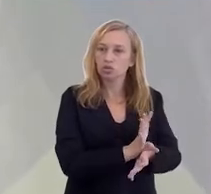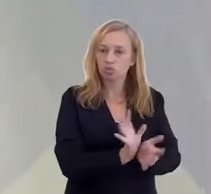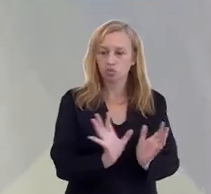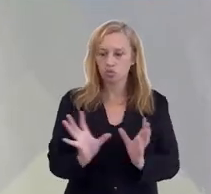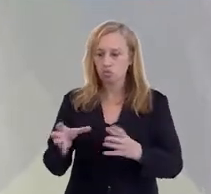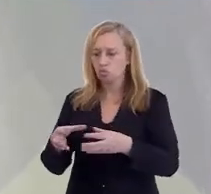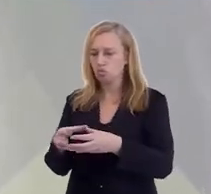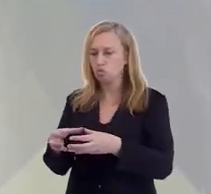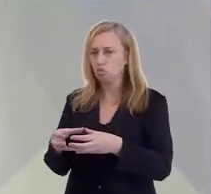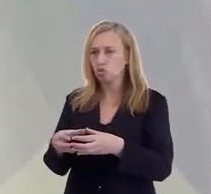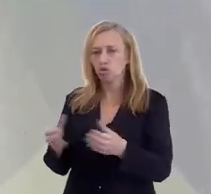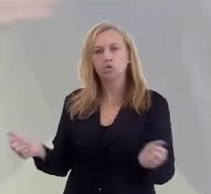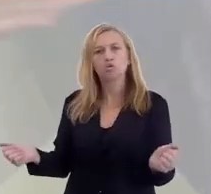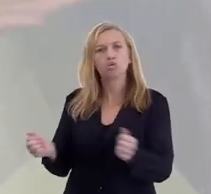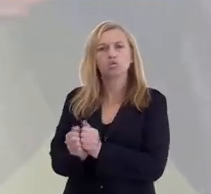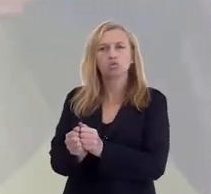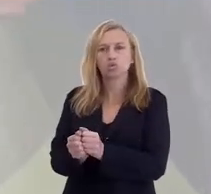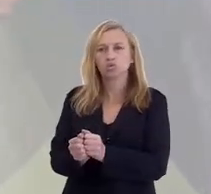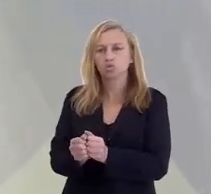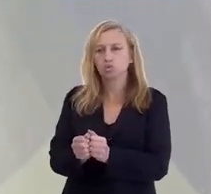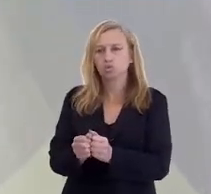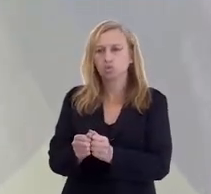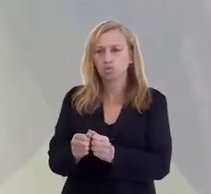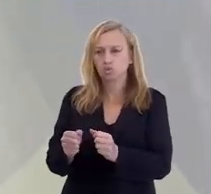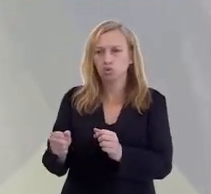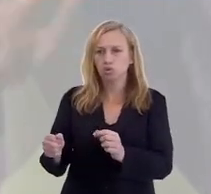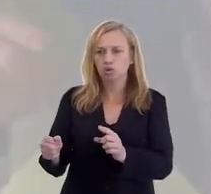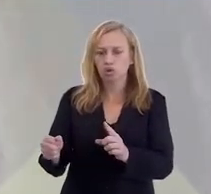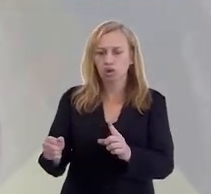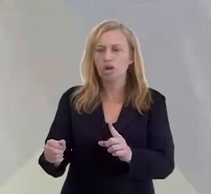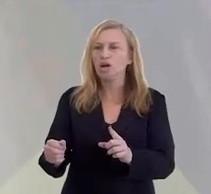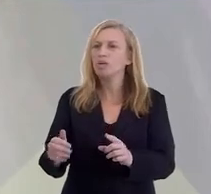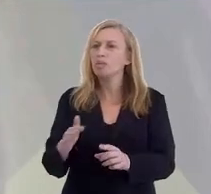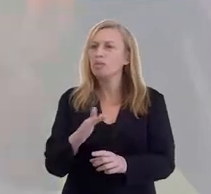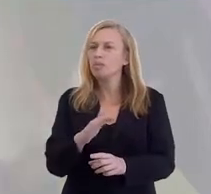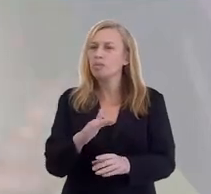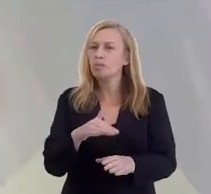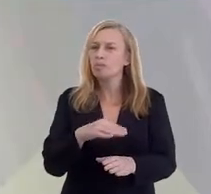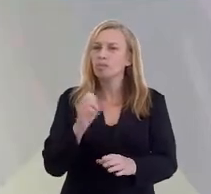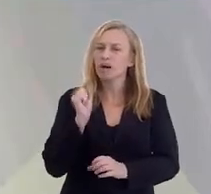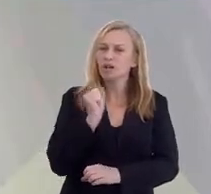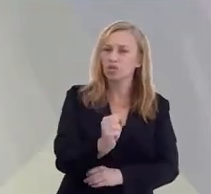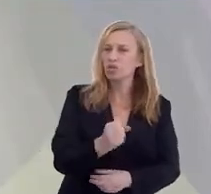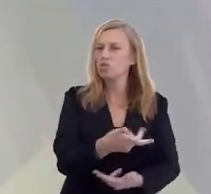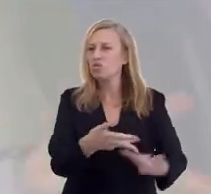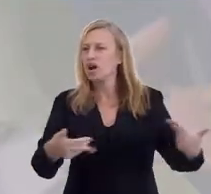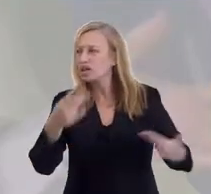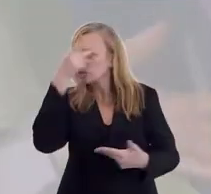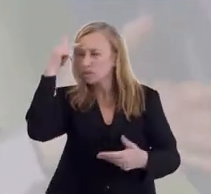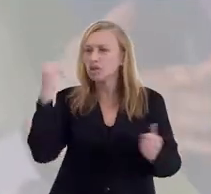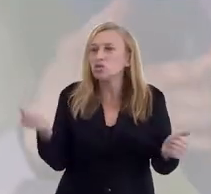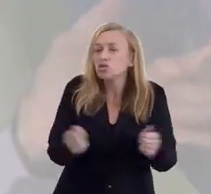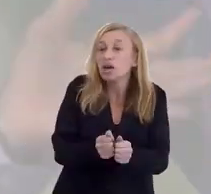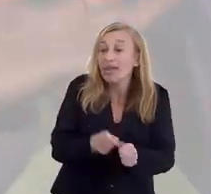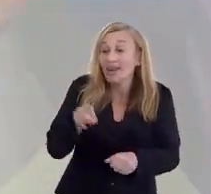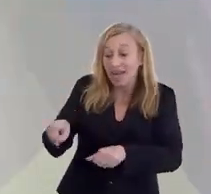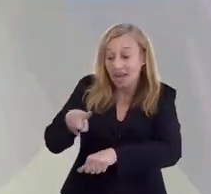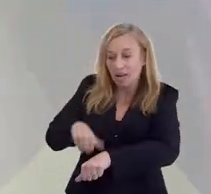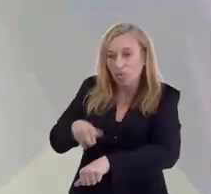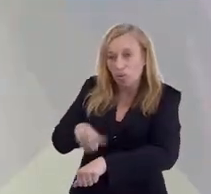grande juntos. Eles tomaram a decisão juntos, eles pegaram a espada juntos, cortaram as cabeças juntos.